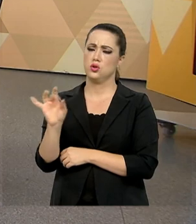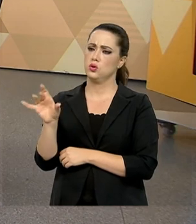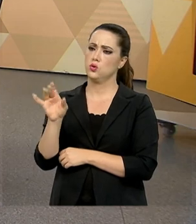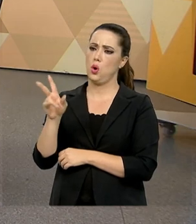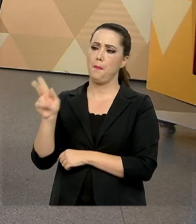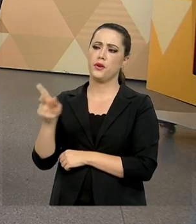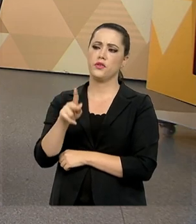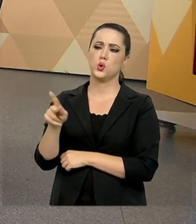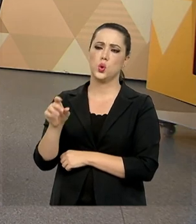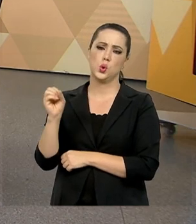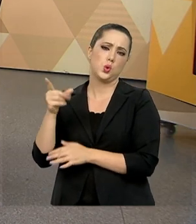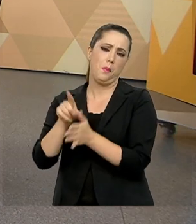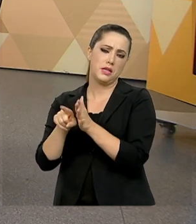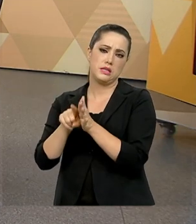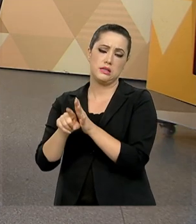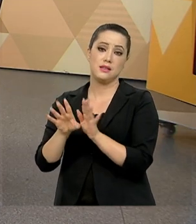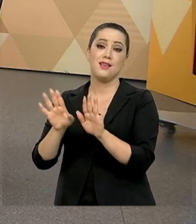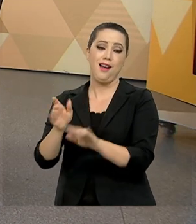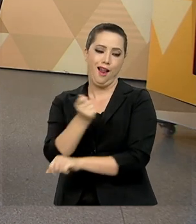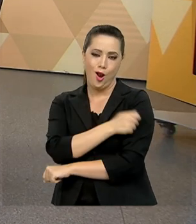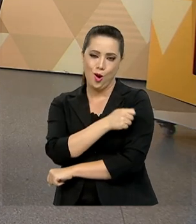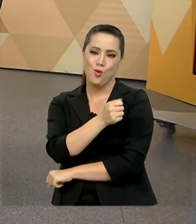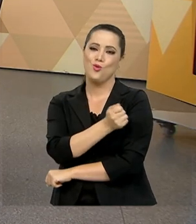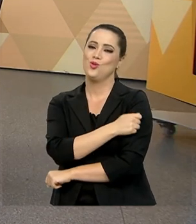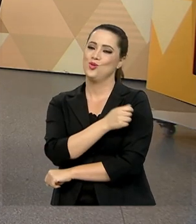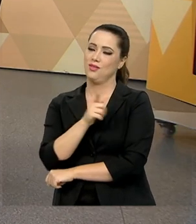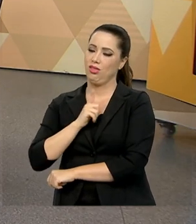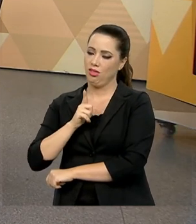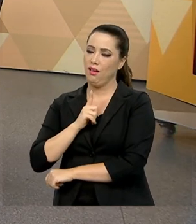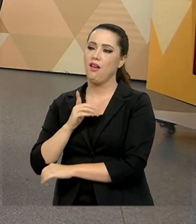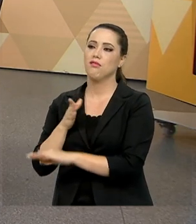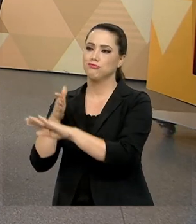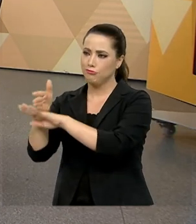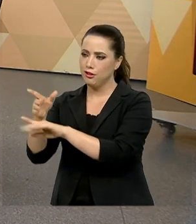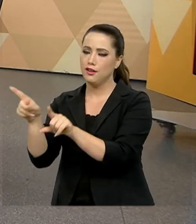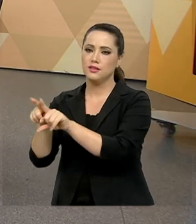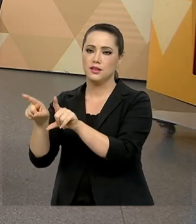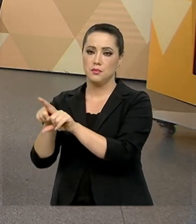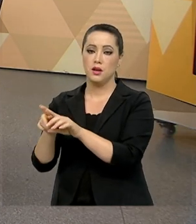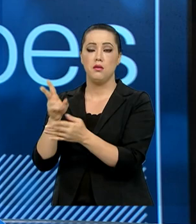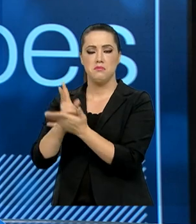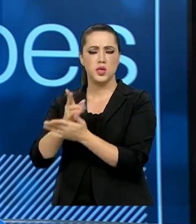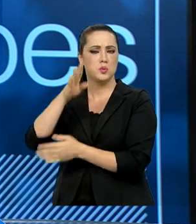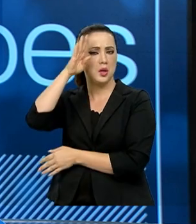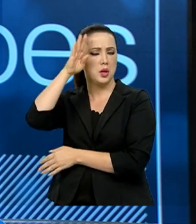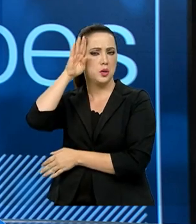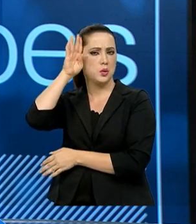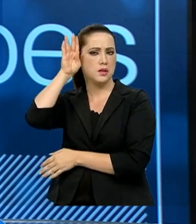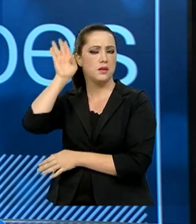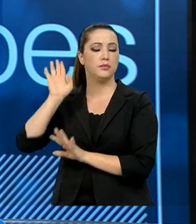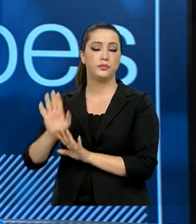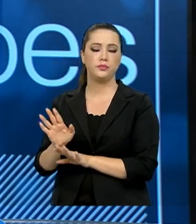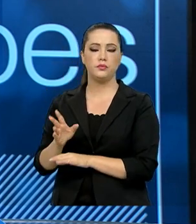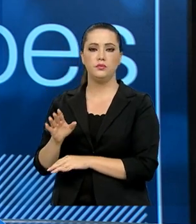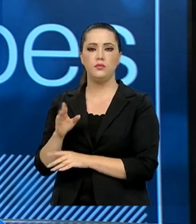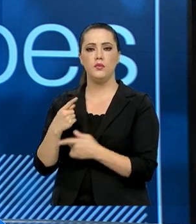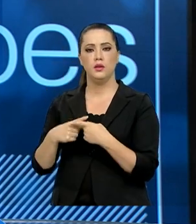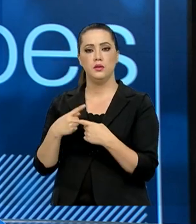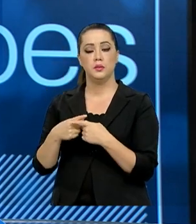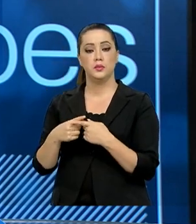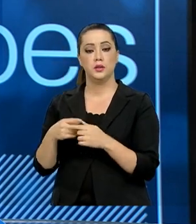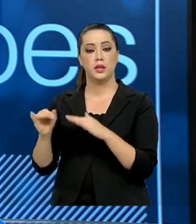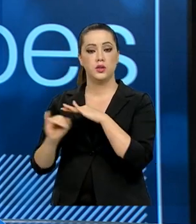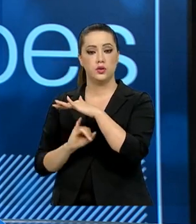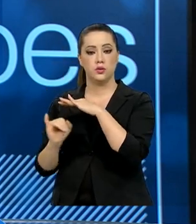professores, pesquisadores. Os estudantes têm acesso, inclusive da graduação. Quando a instituição tem acesso ao